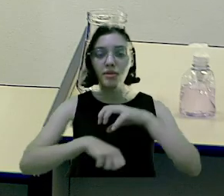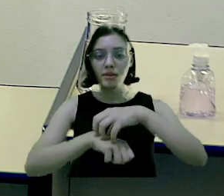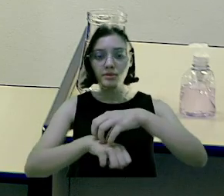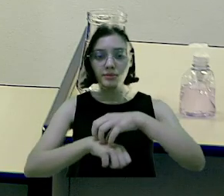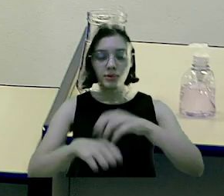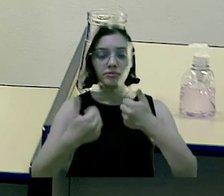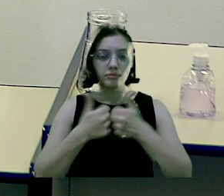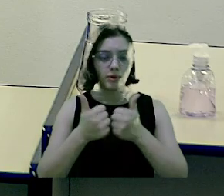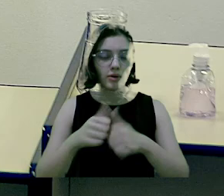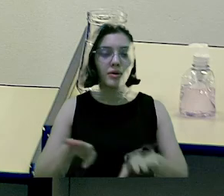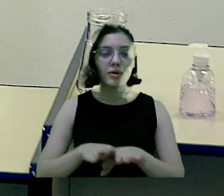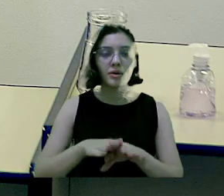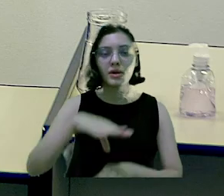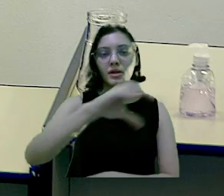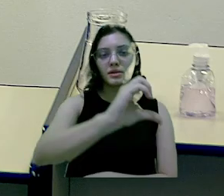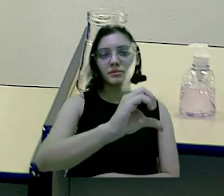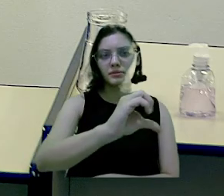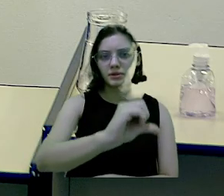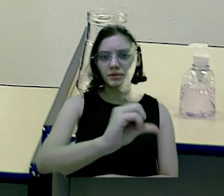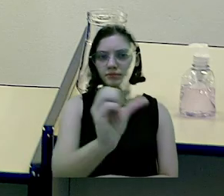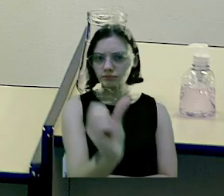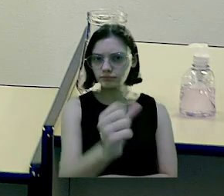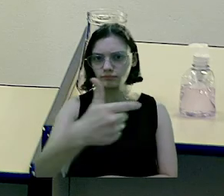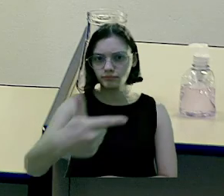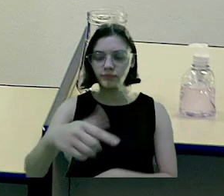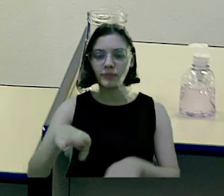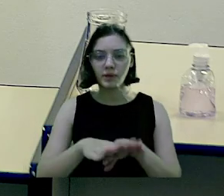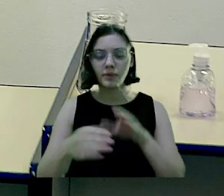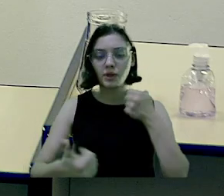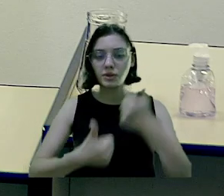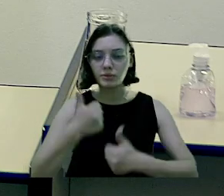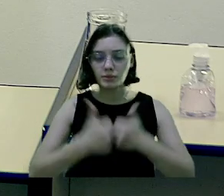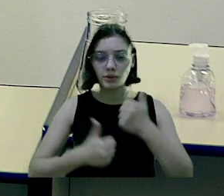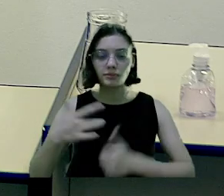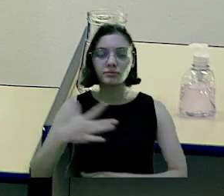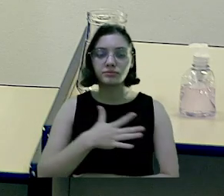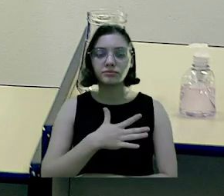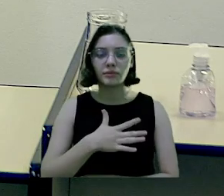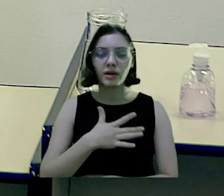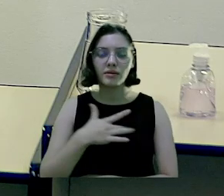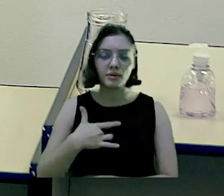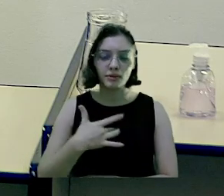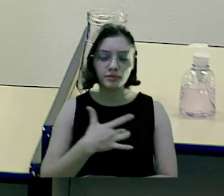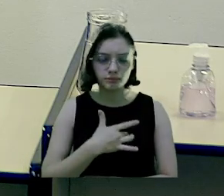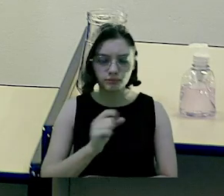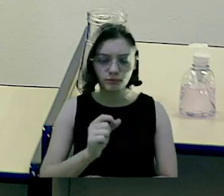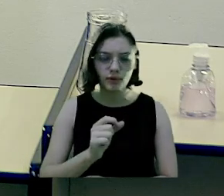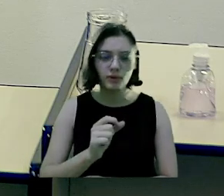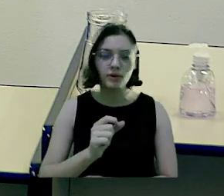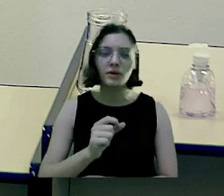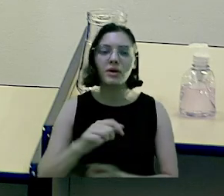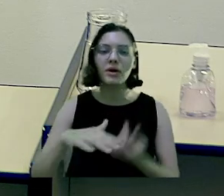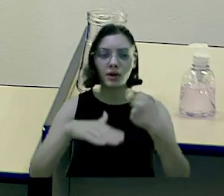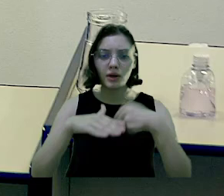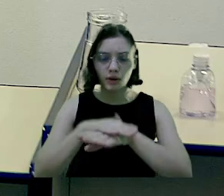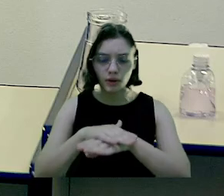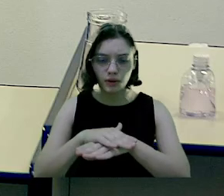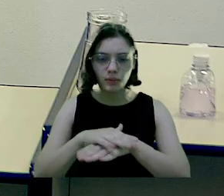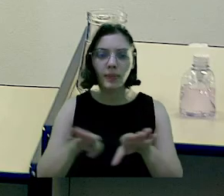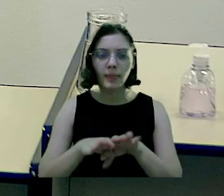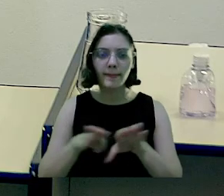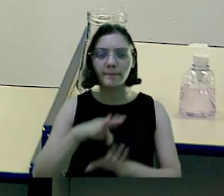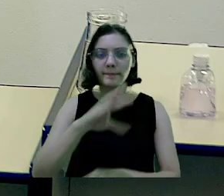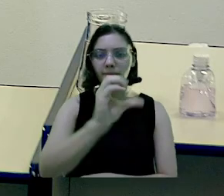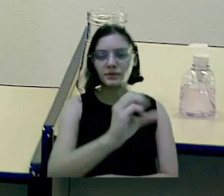transporte, R$.642.000,00, desporto e lazer, 829.000,00, reserva de